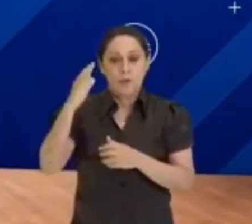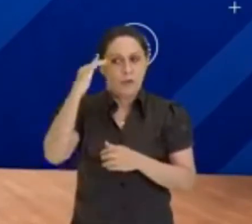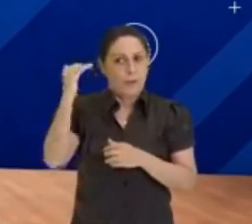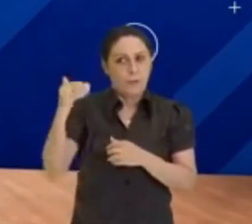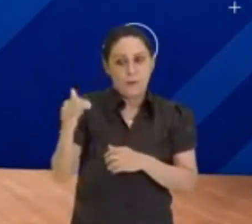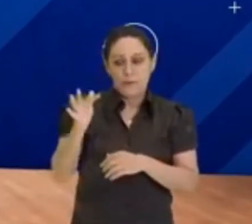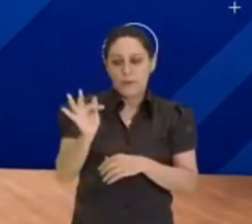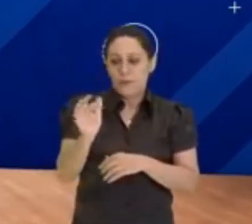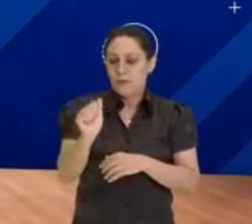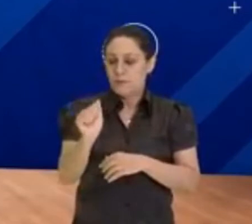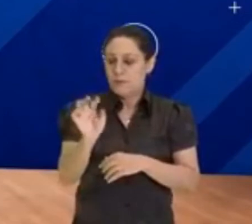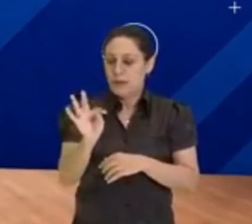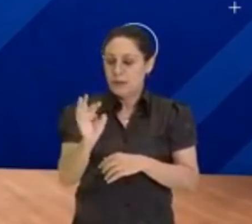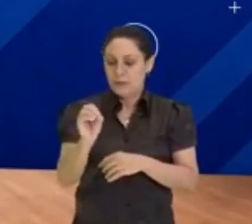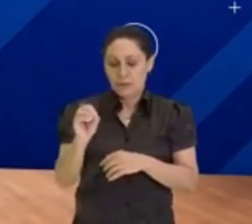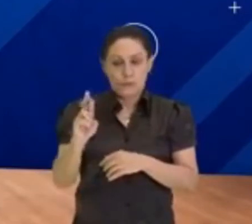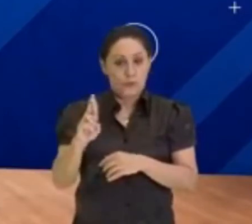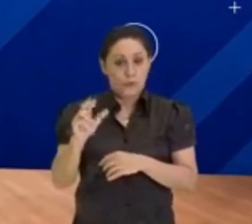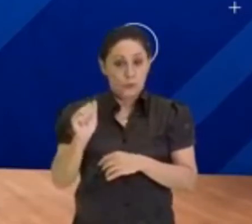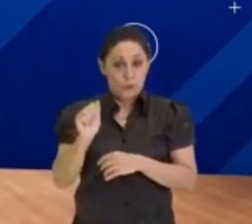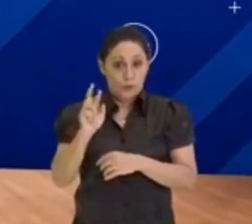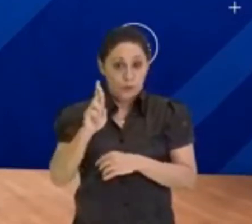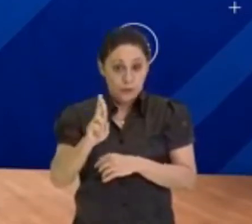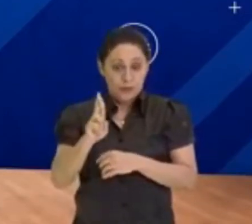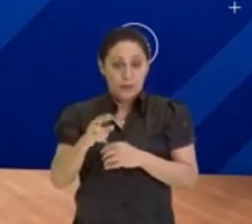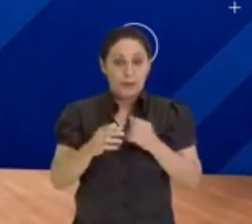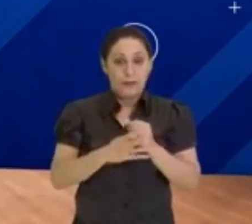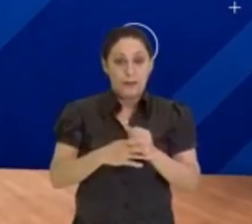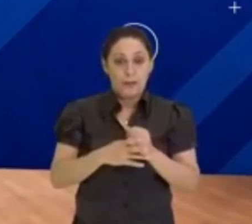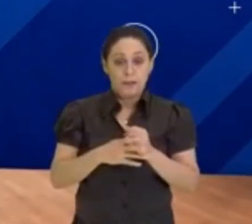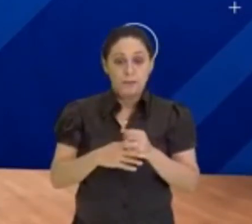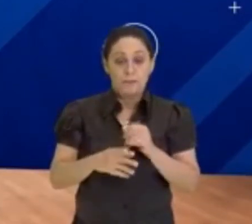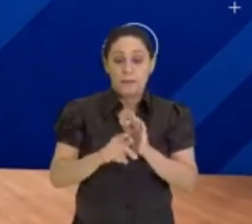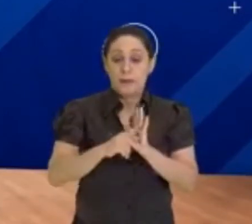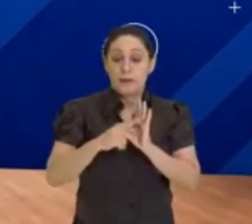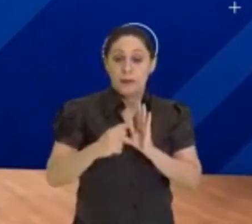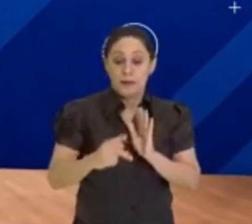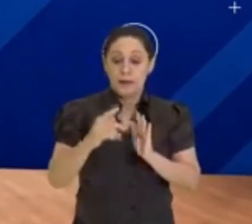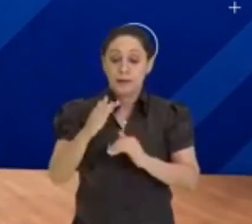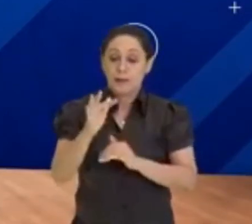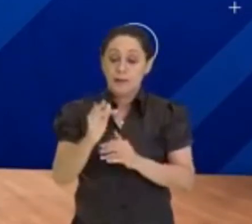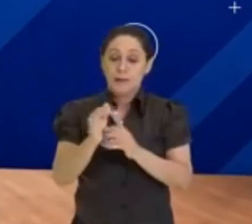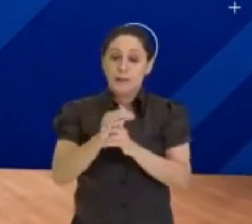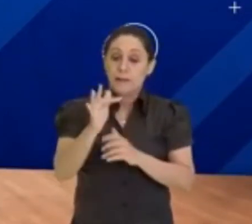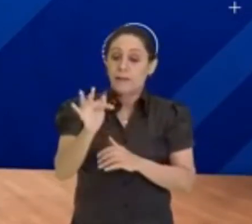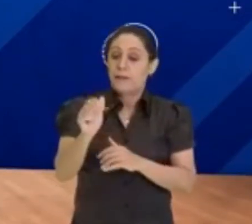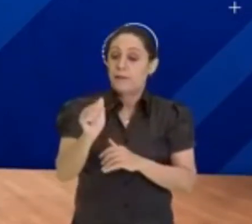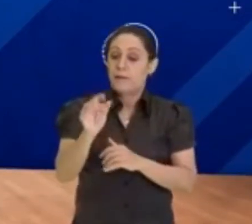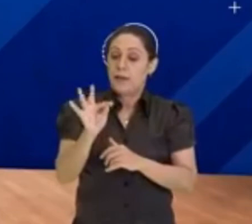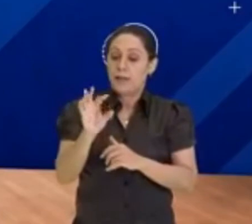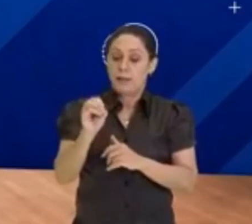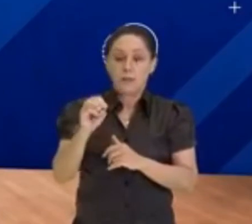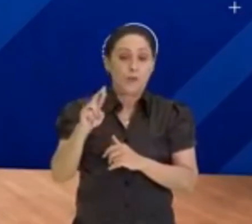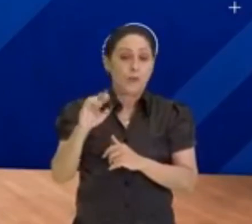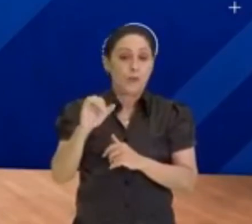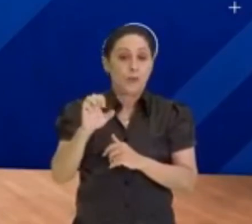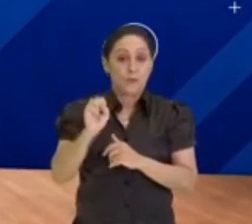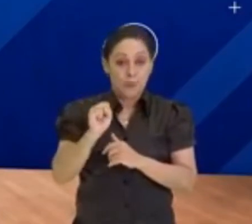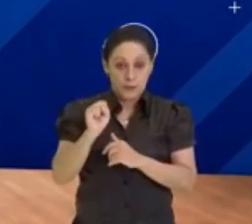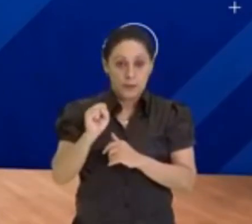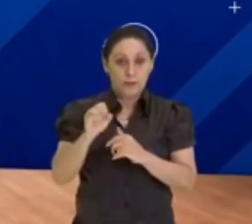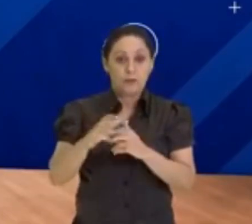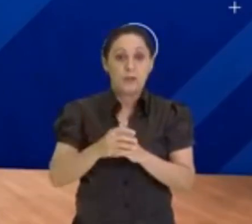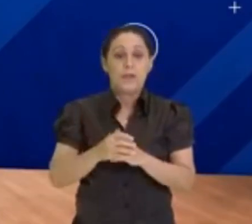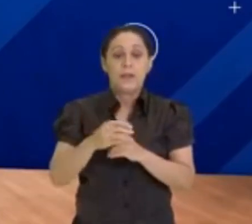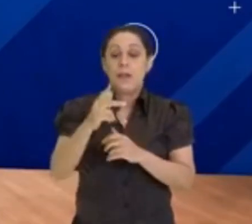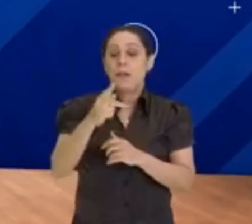número composto em fatores primos, tá? Então, essa próxima parte da aula, a vai entender o seguinte, eu posso pegar um número